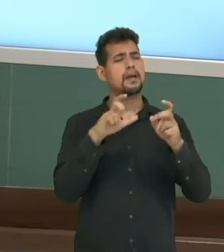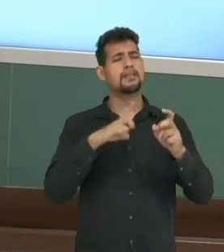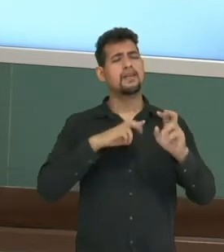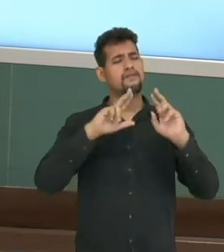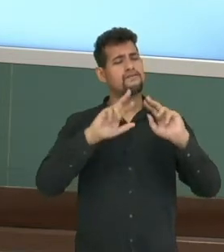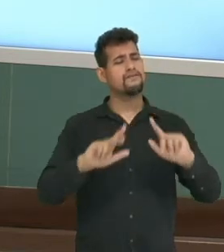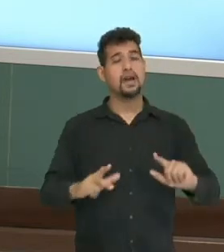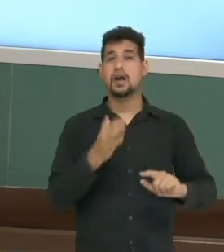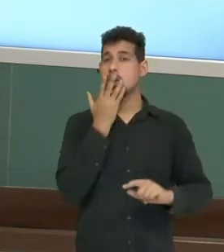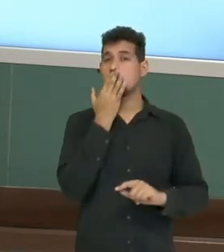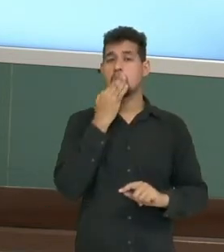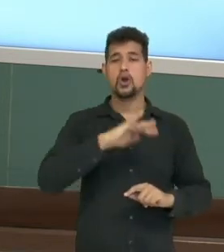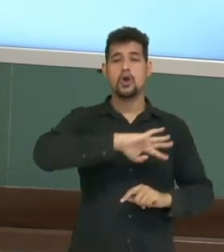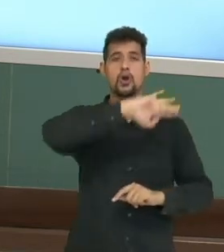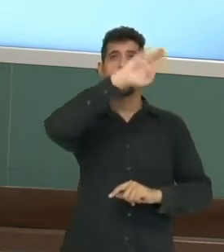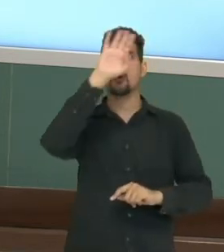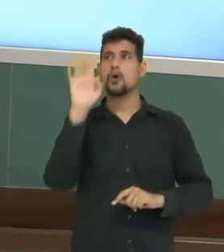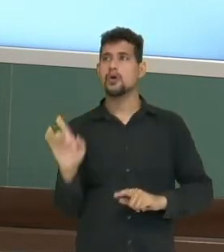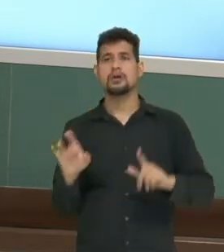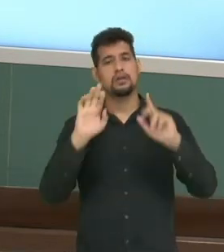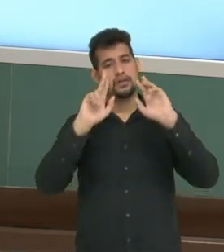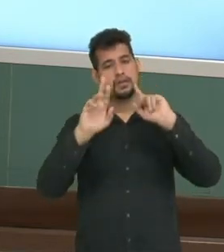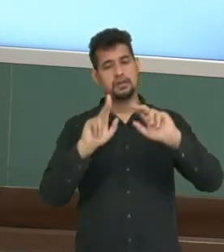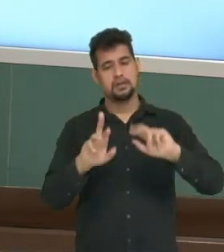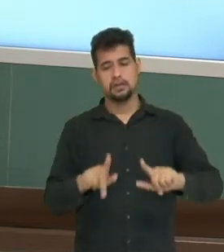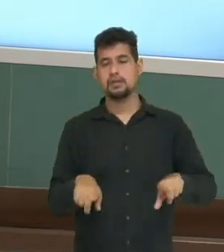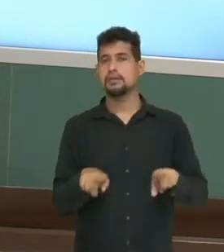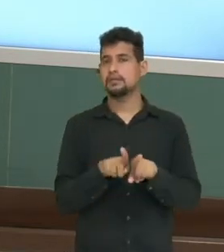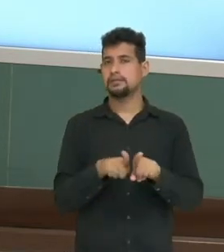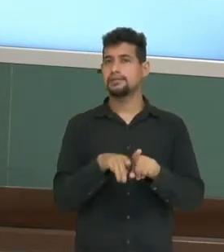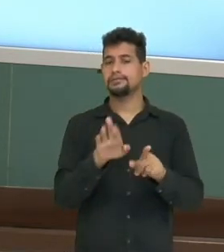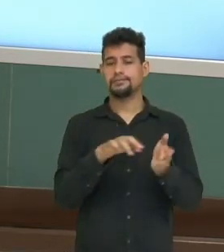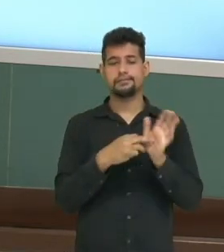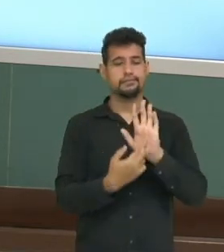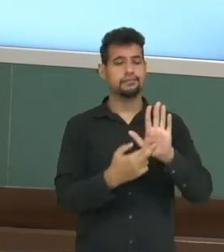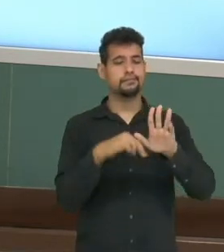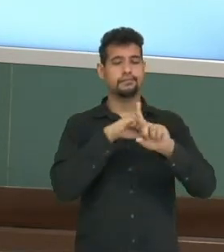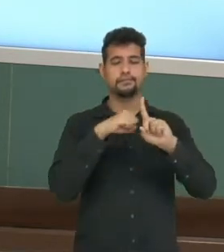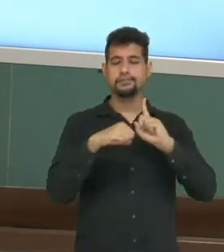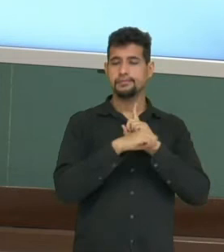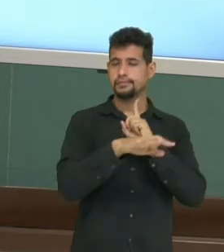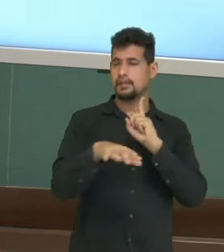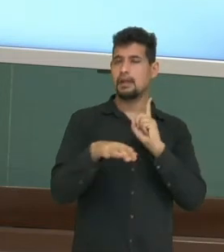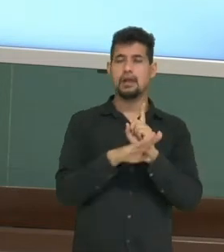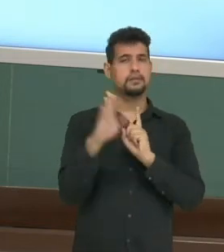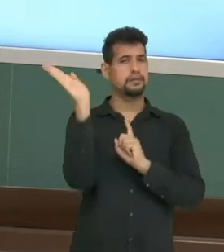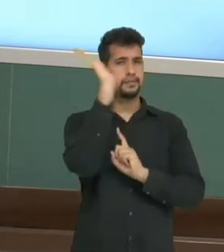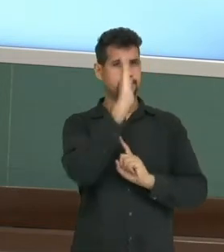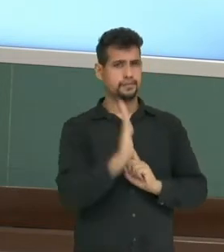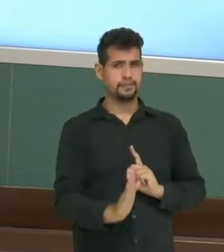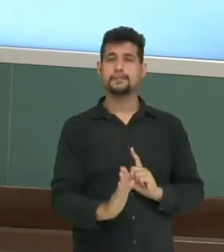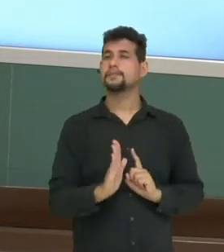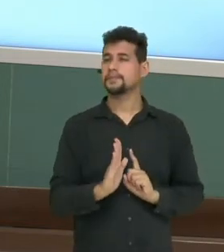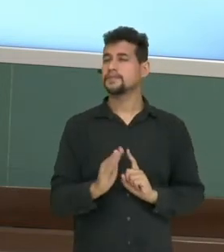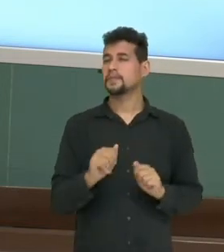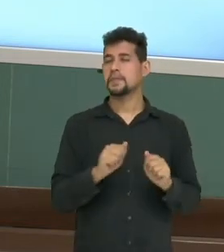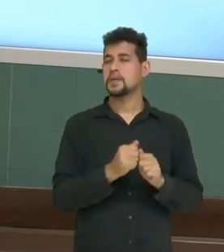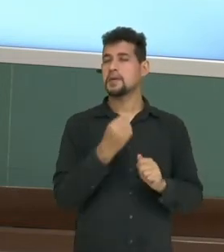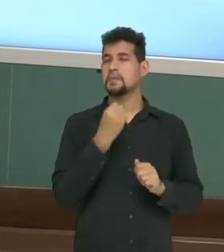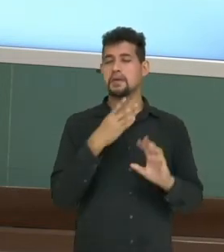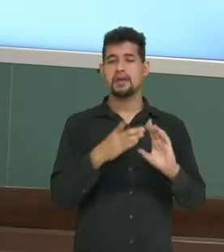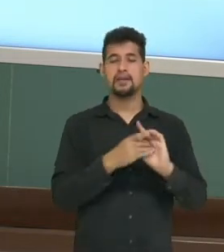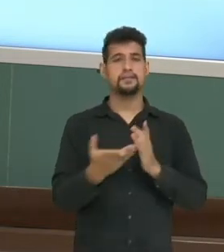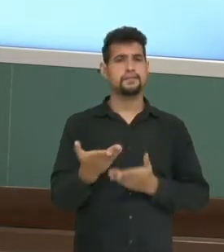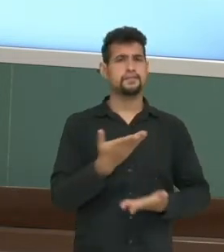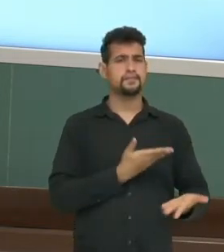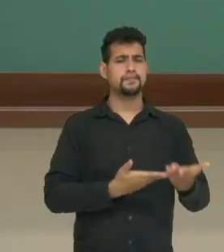cor. Então, são diferentes partidos políticos representando a sociedade brasileira, que, claro, faz muito bem a democracia.